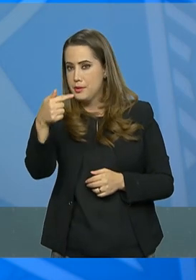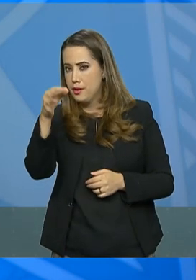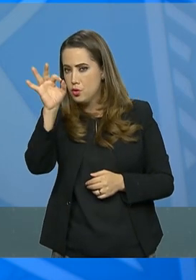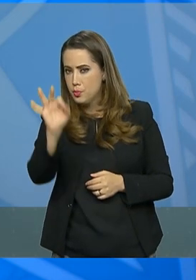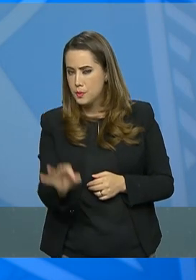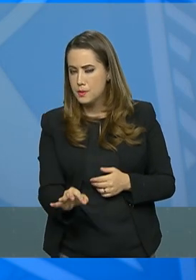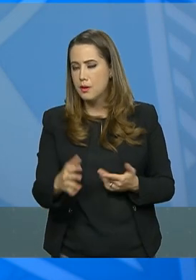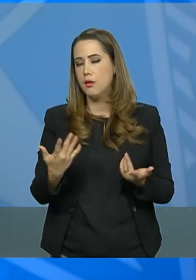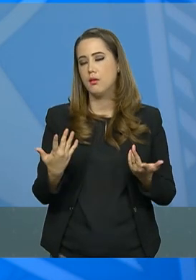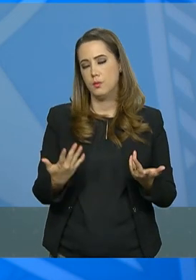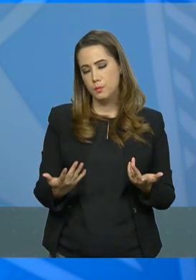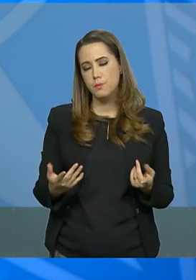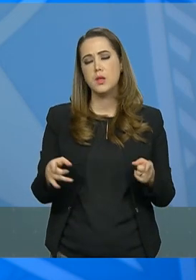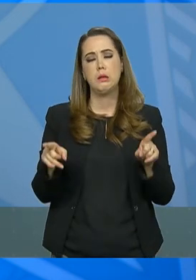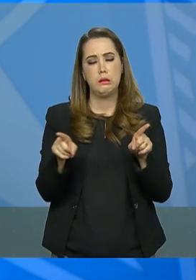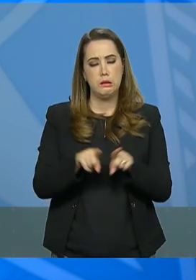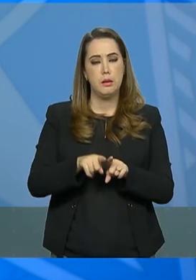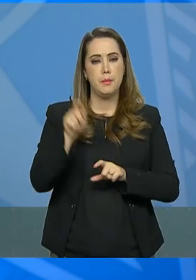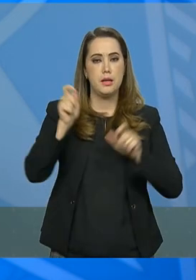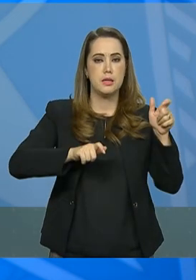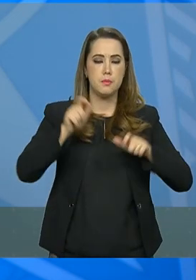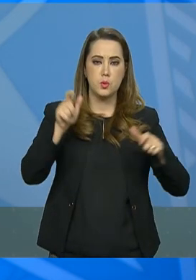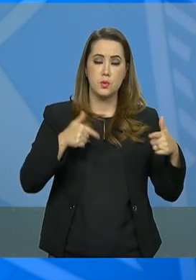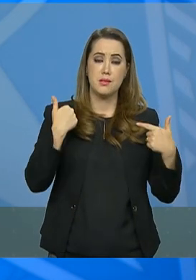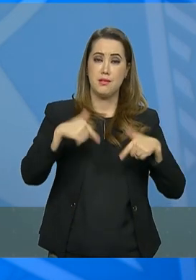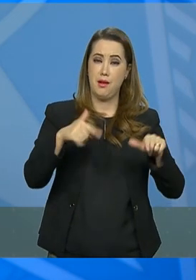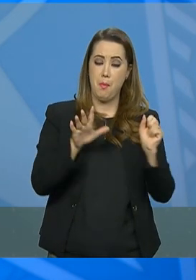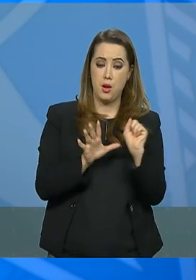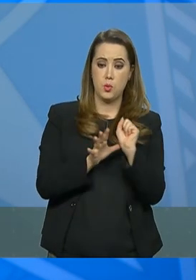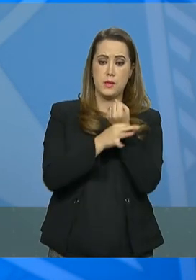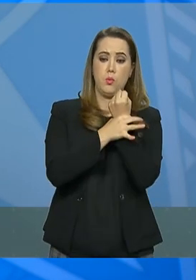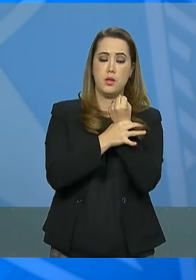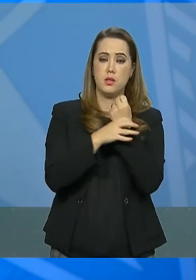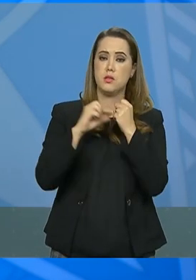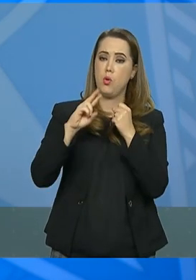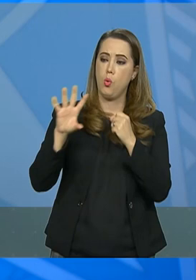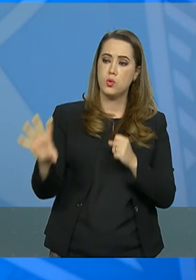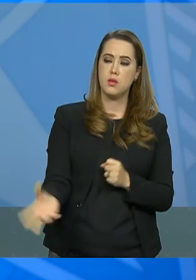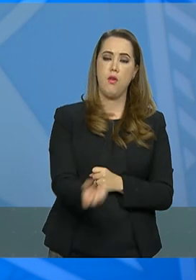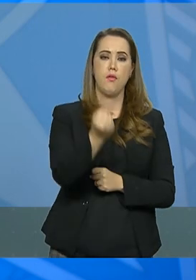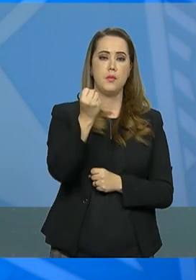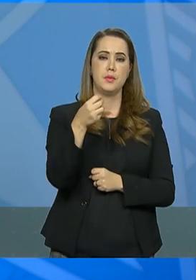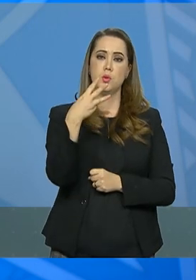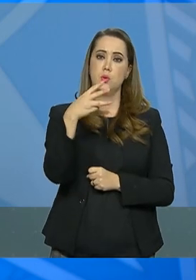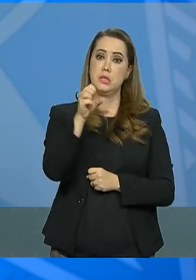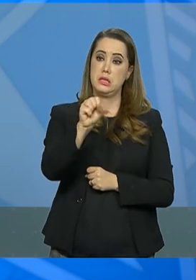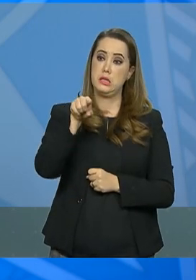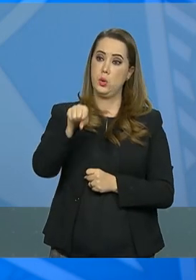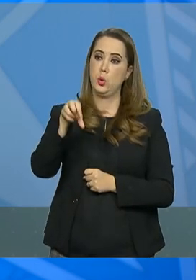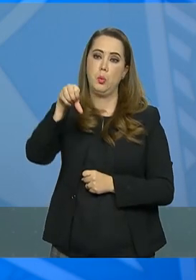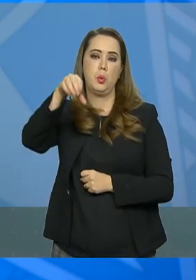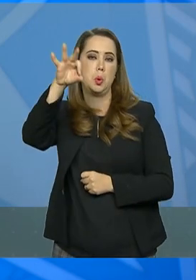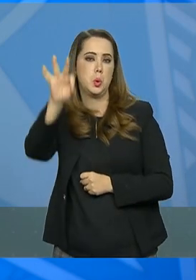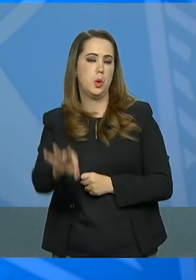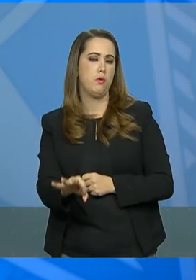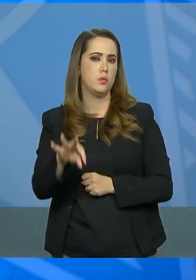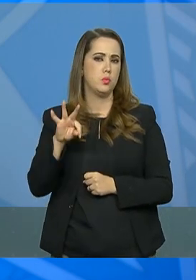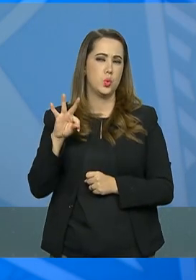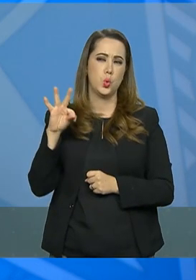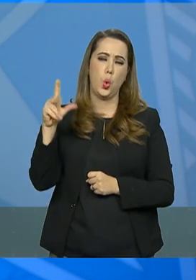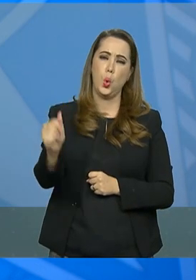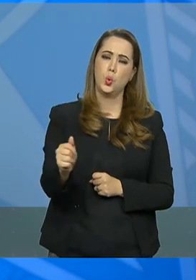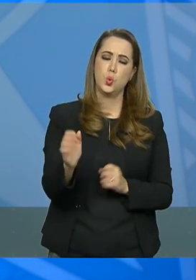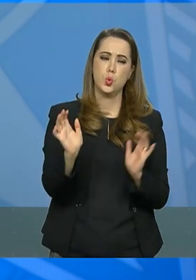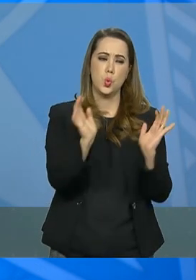profissionais das forças de segurança e salvamento, com 38,9%. Todos os